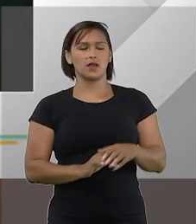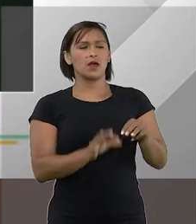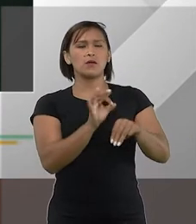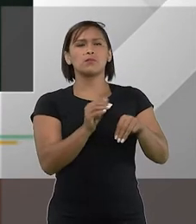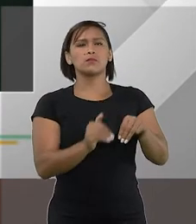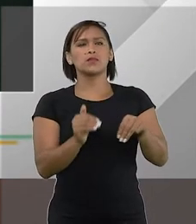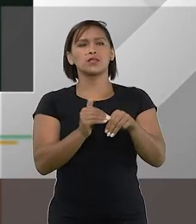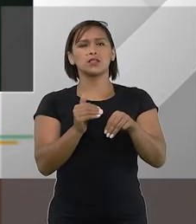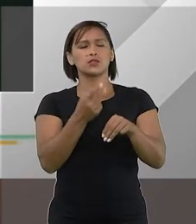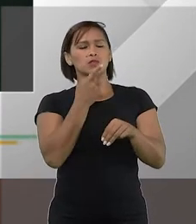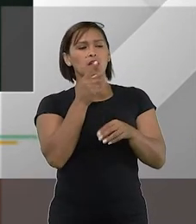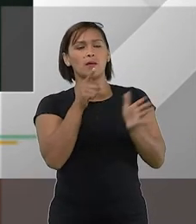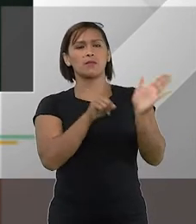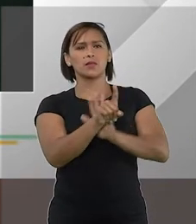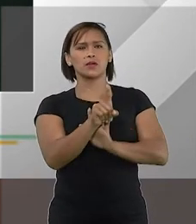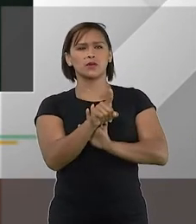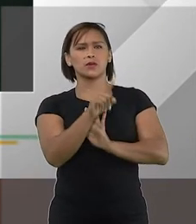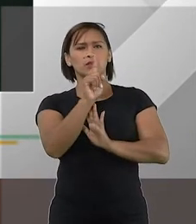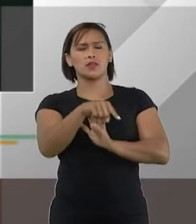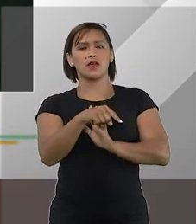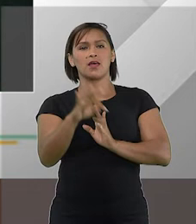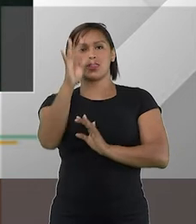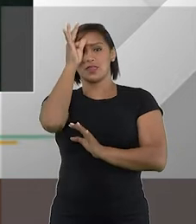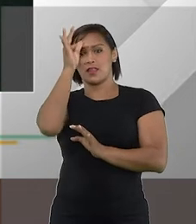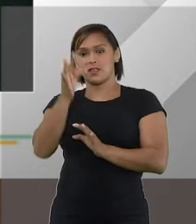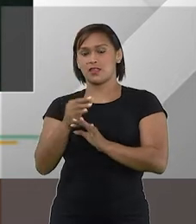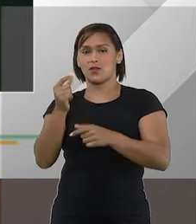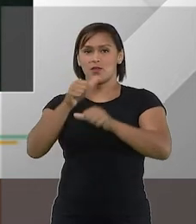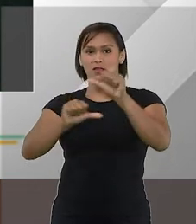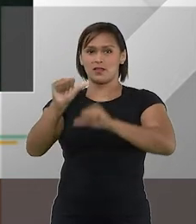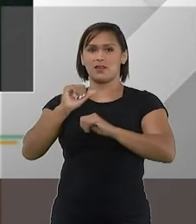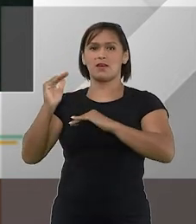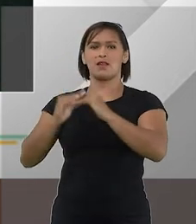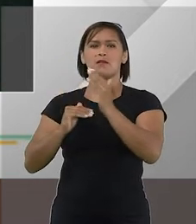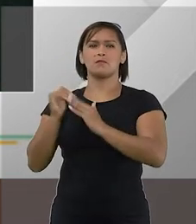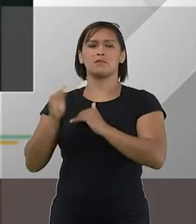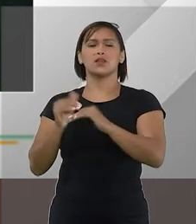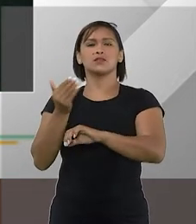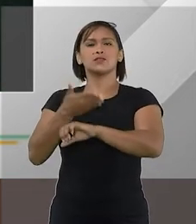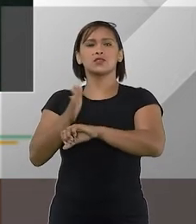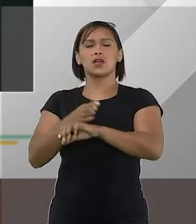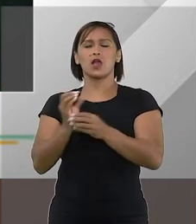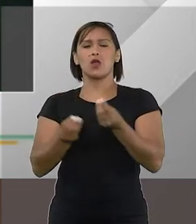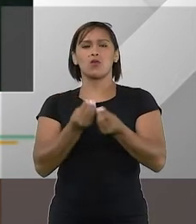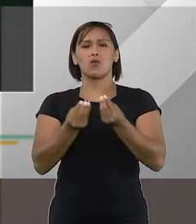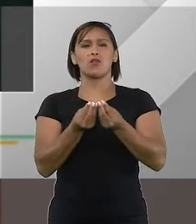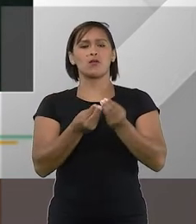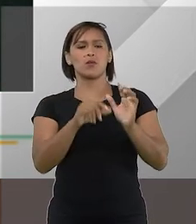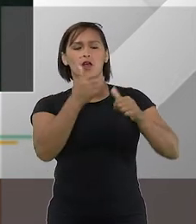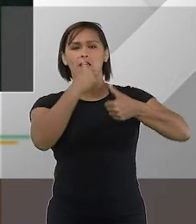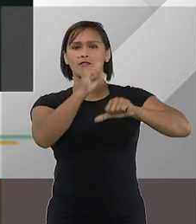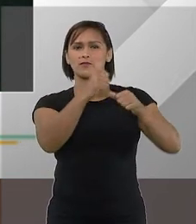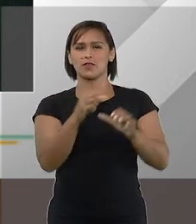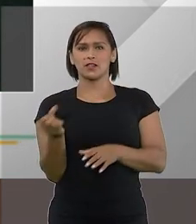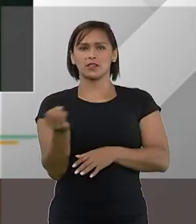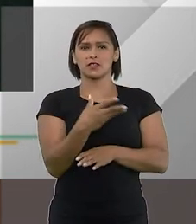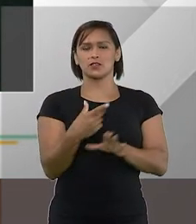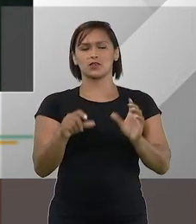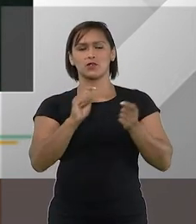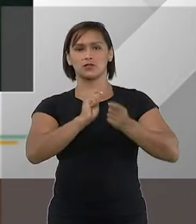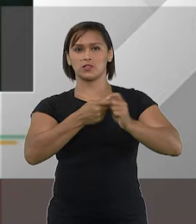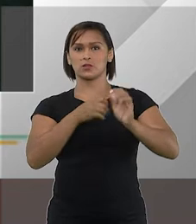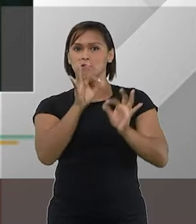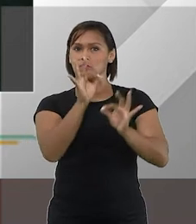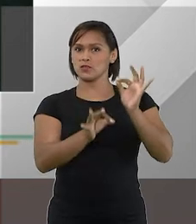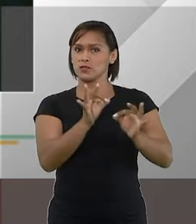Ministro Moura Ribeiro, eu queria saber do senhor, da teoria à prática, como que o senhor avalia a aplicação dessas novas atribuições